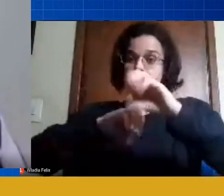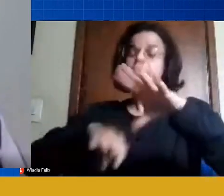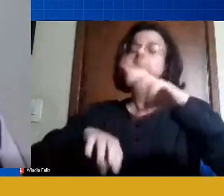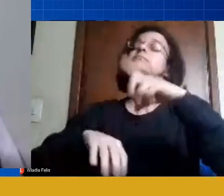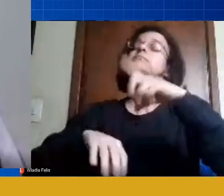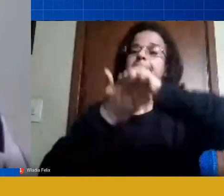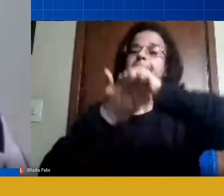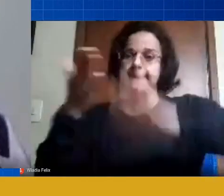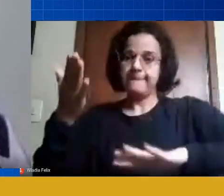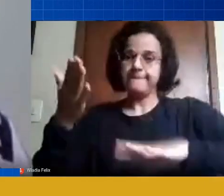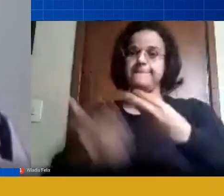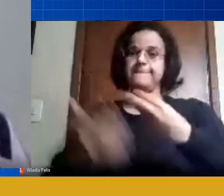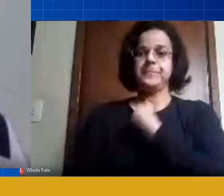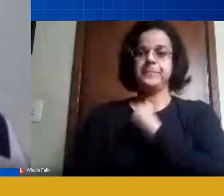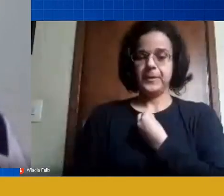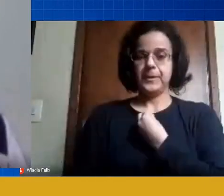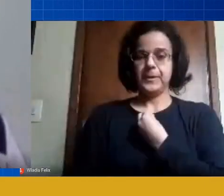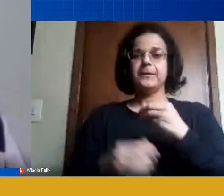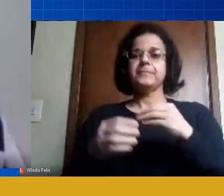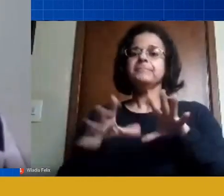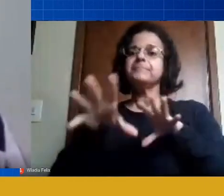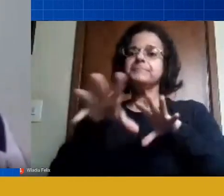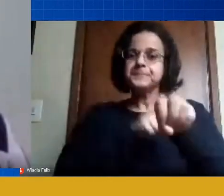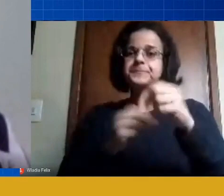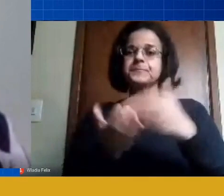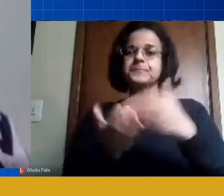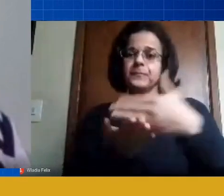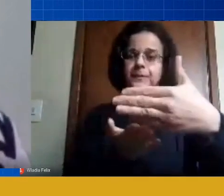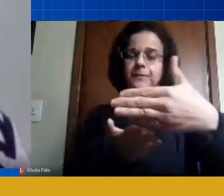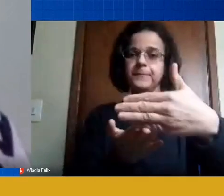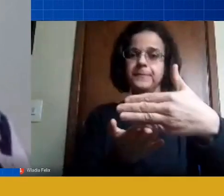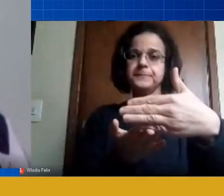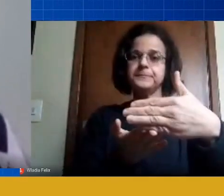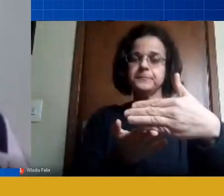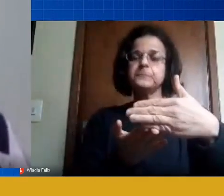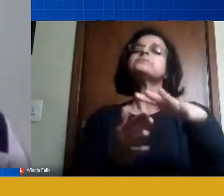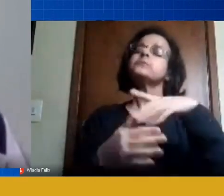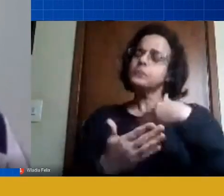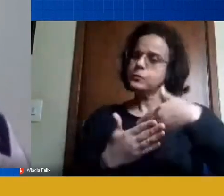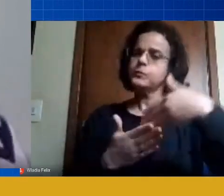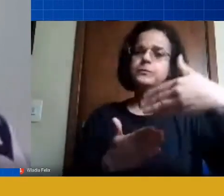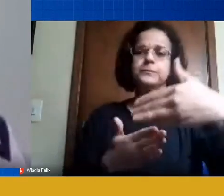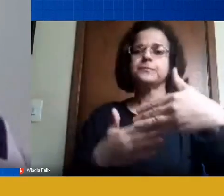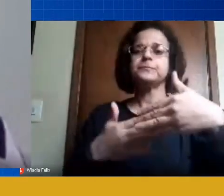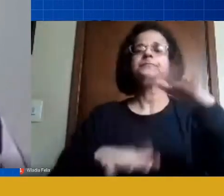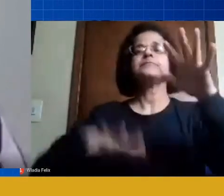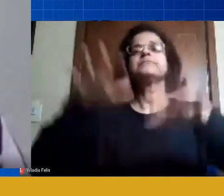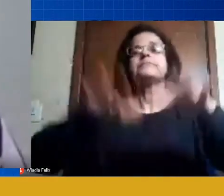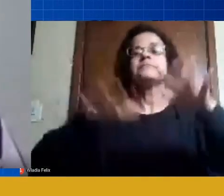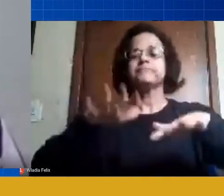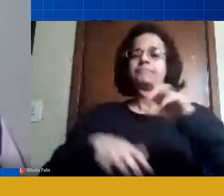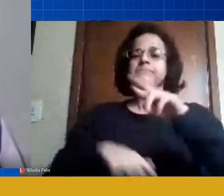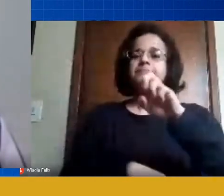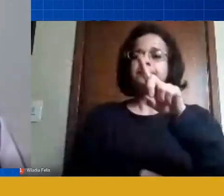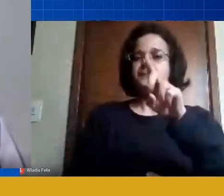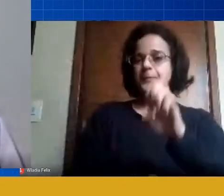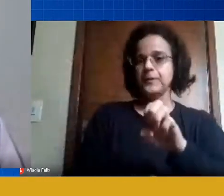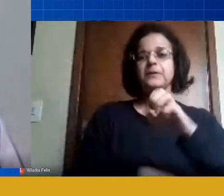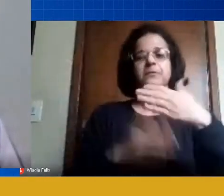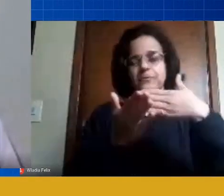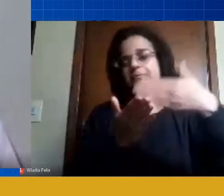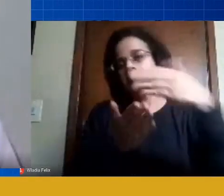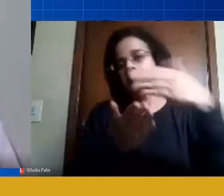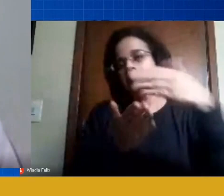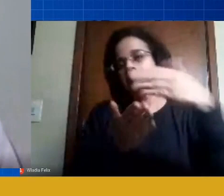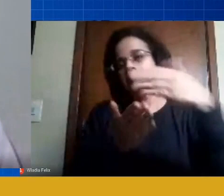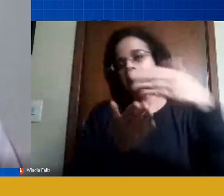no futuro as formações continuadas deverão acontecer no meio ou de serviço conforme cada rede chama mas como